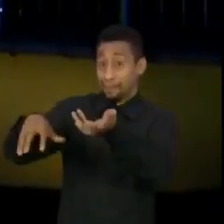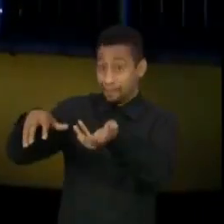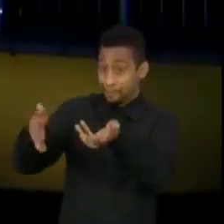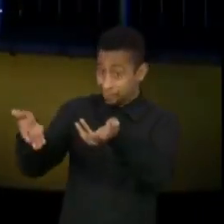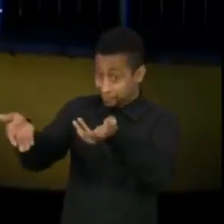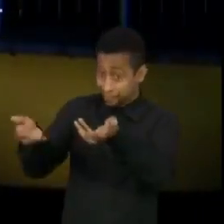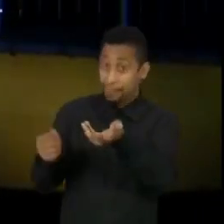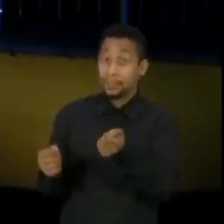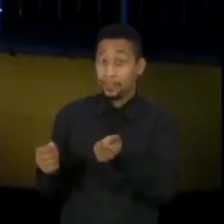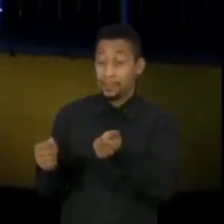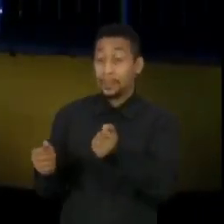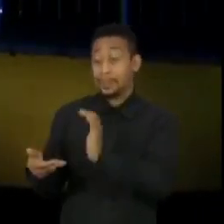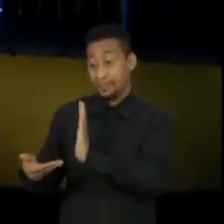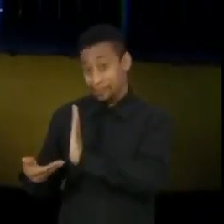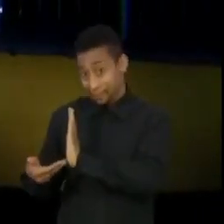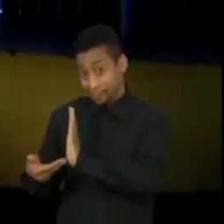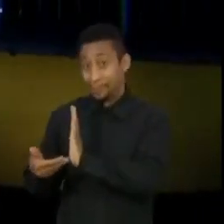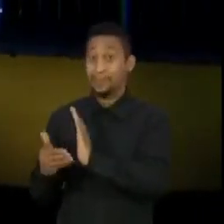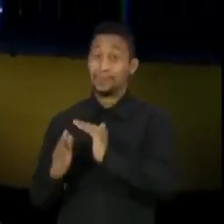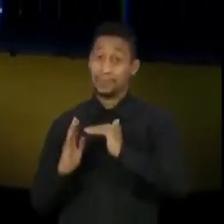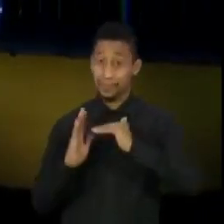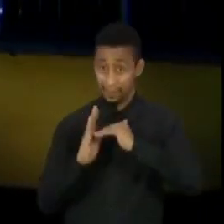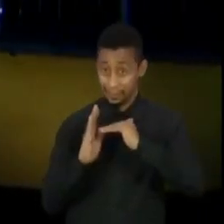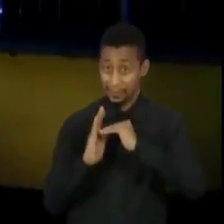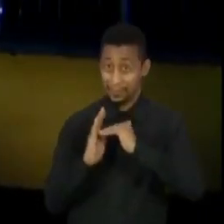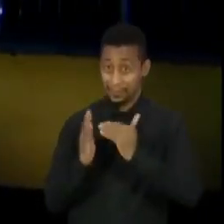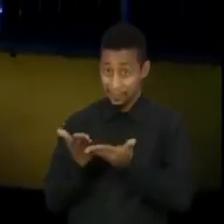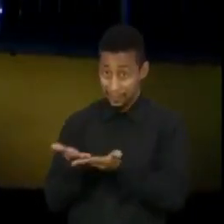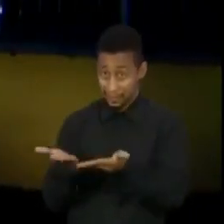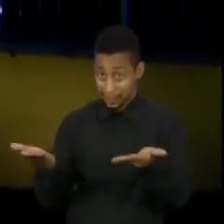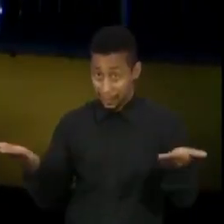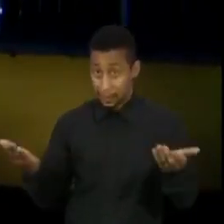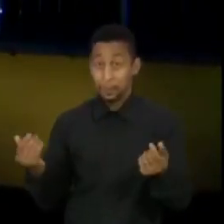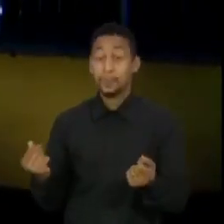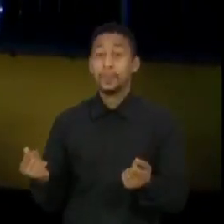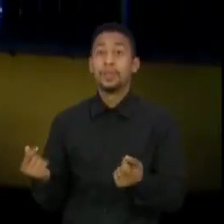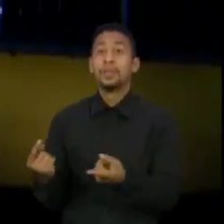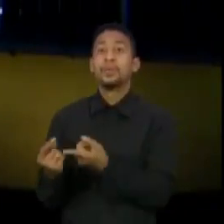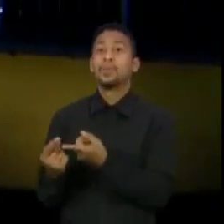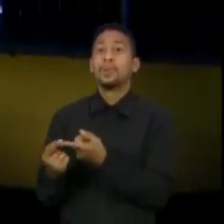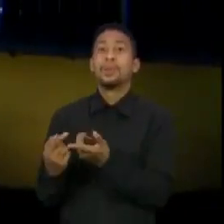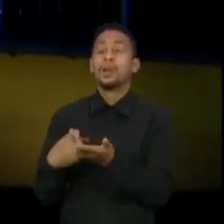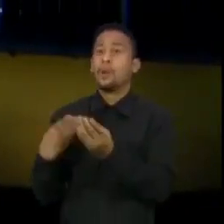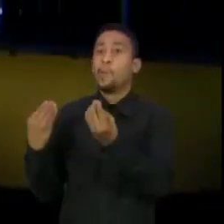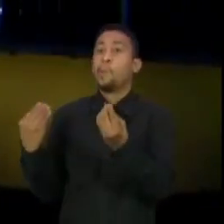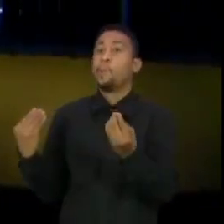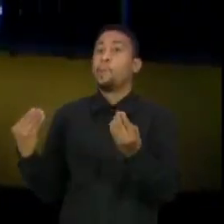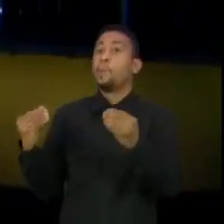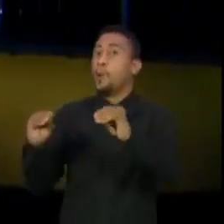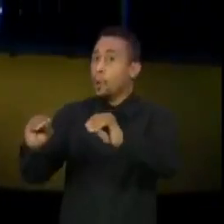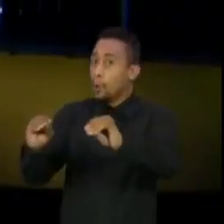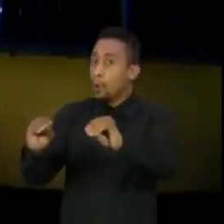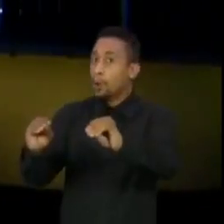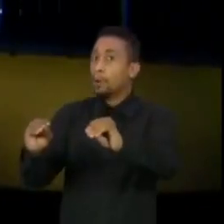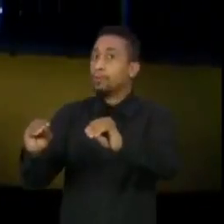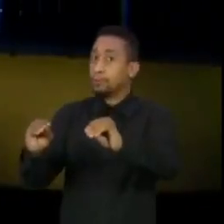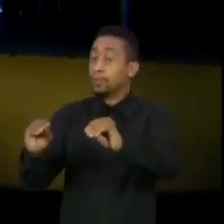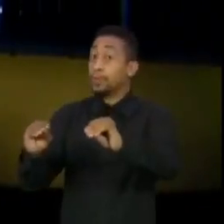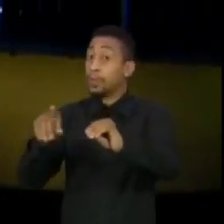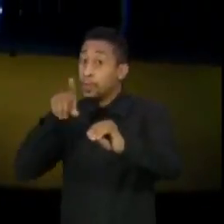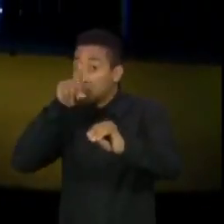Houve esse absurdo, essa ignomínia numa postagem que eu logo, tão logo fui